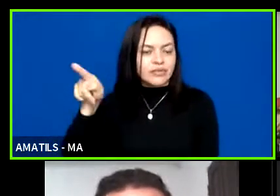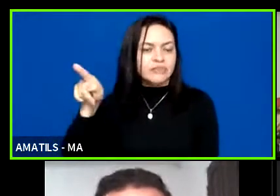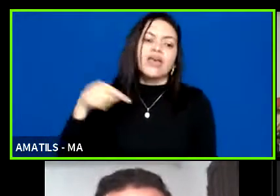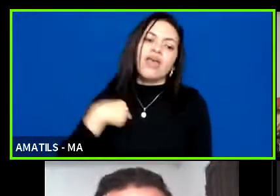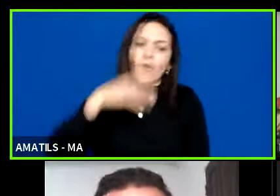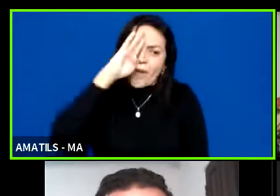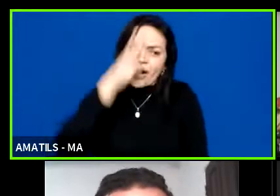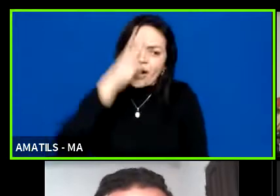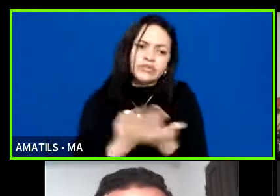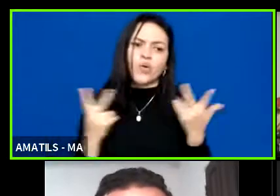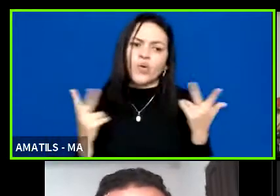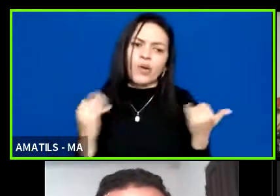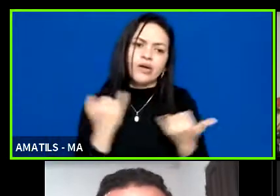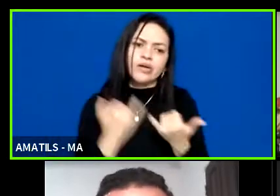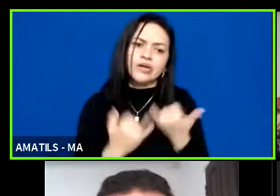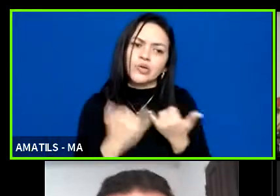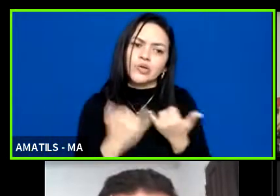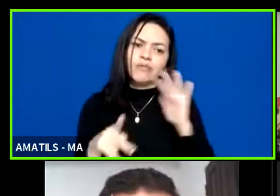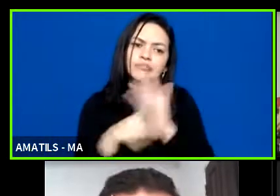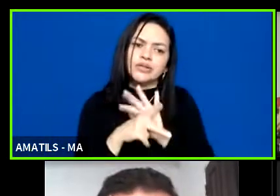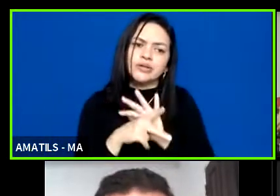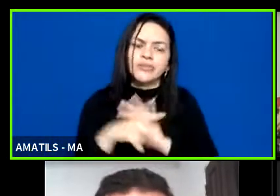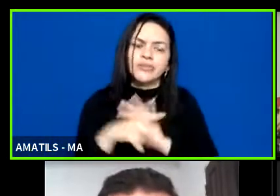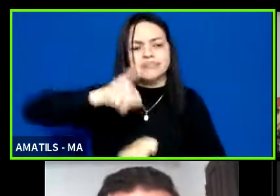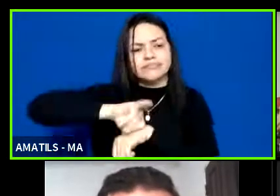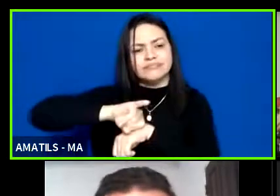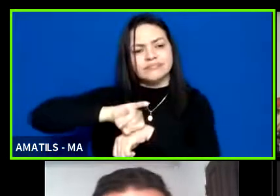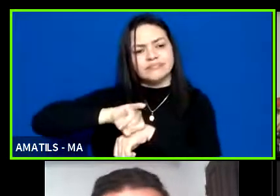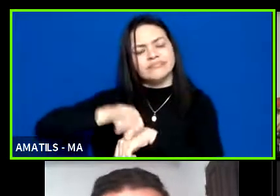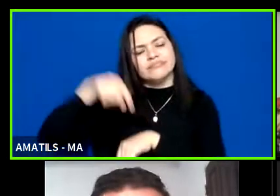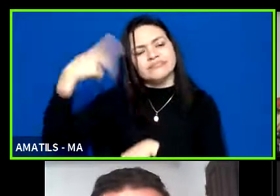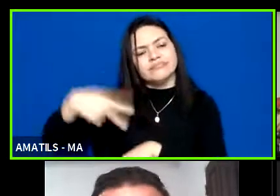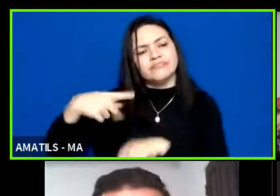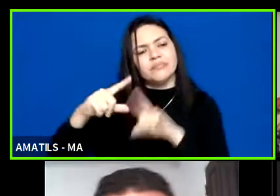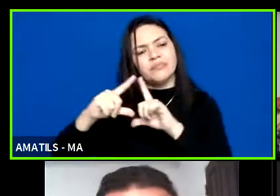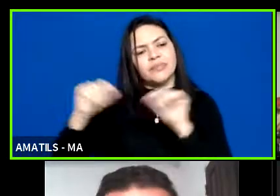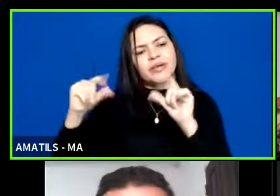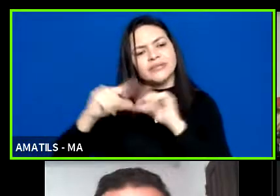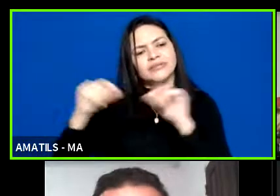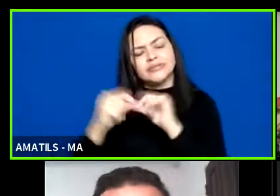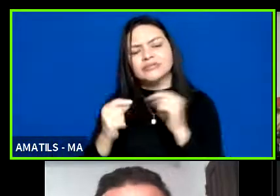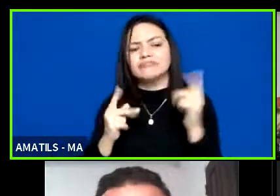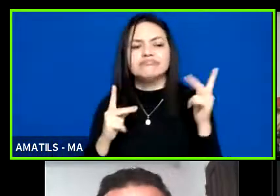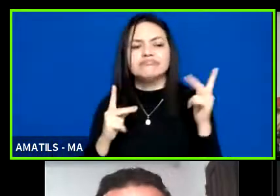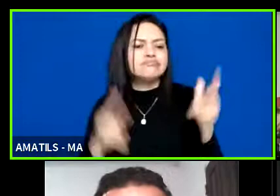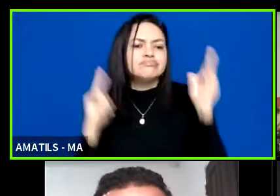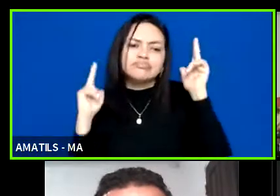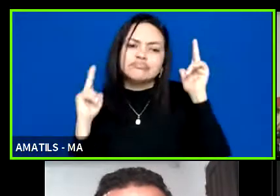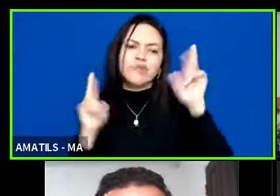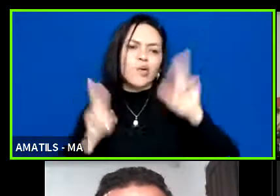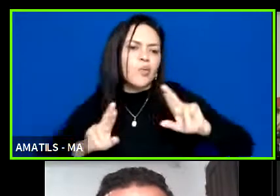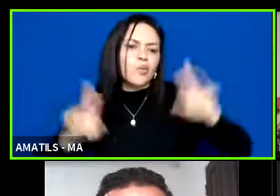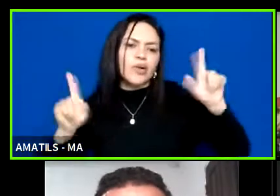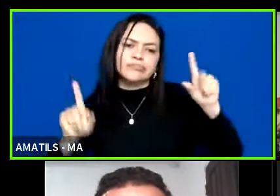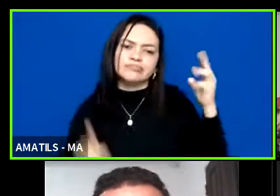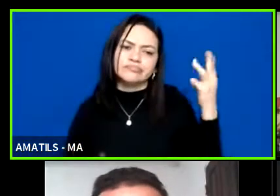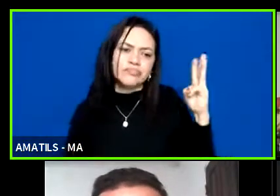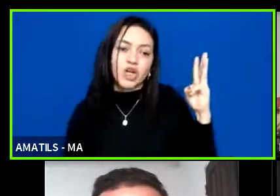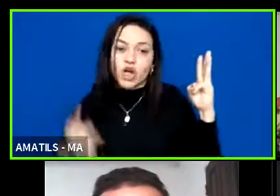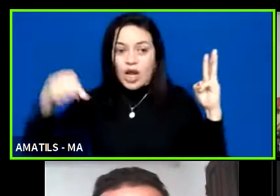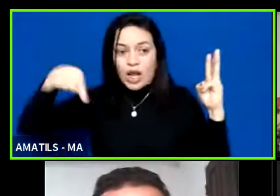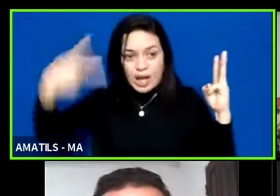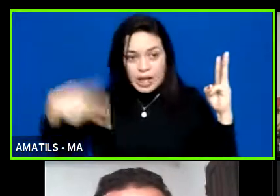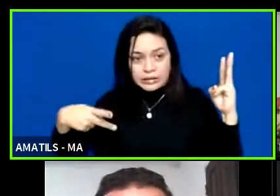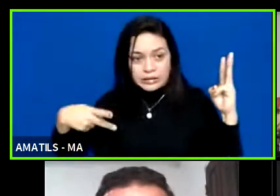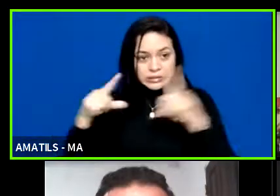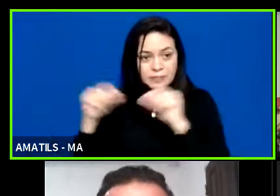assim também. estou falando com vocês da capital da República, né? Então, a realidade aqui é exatamente a mesma, né? Nós não dispomos de um centro ou